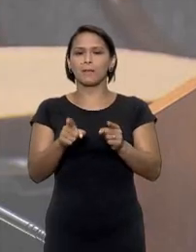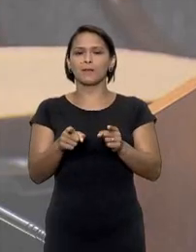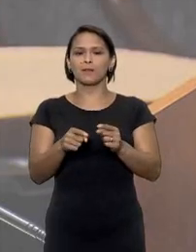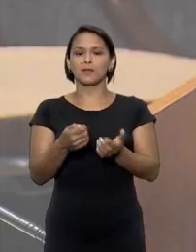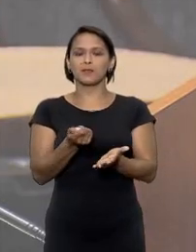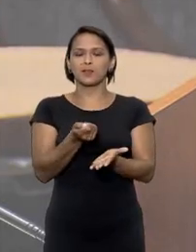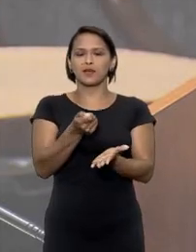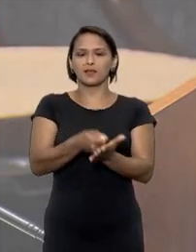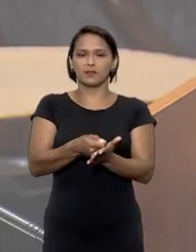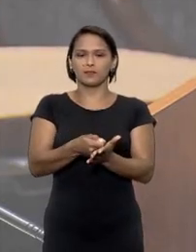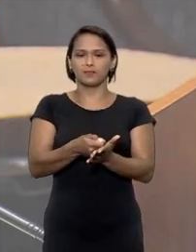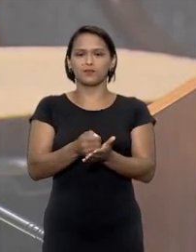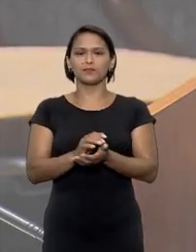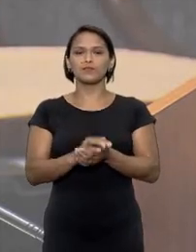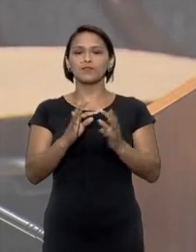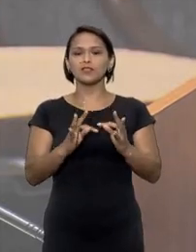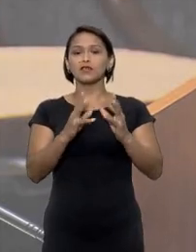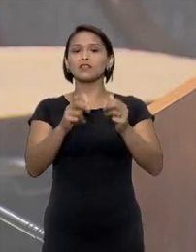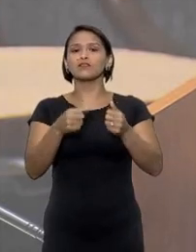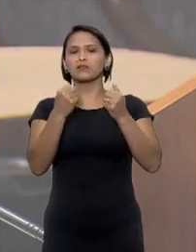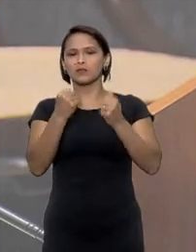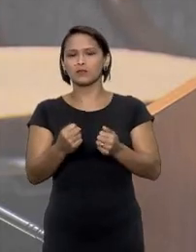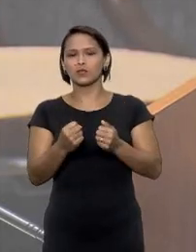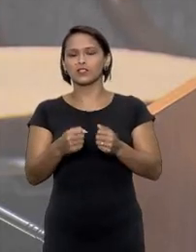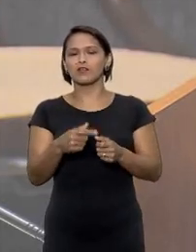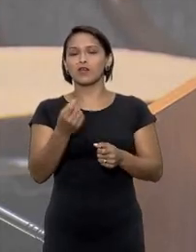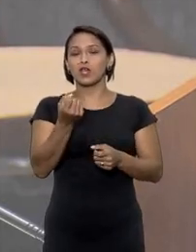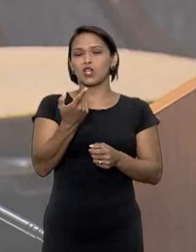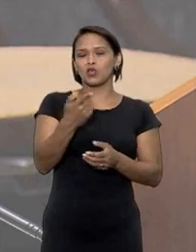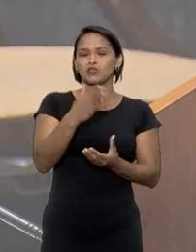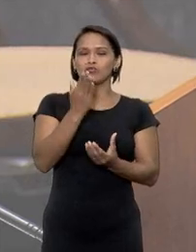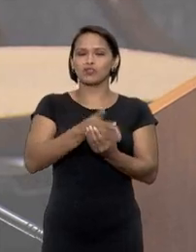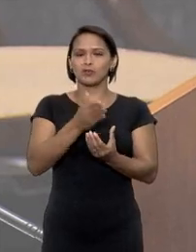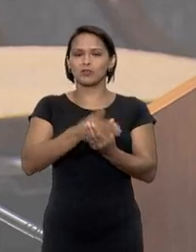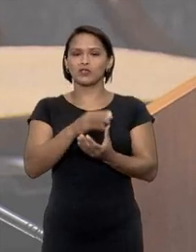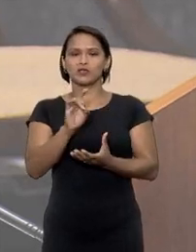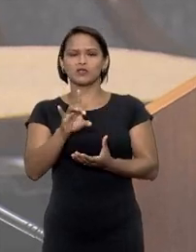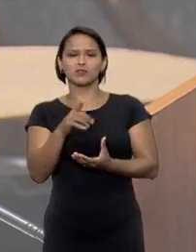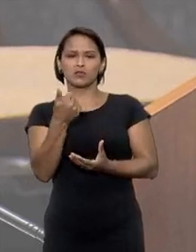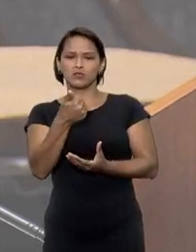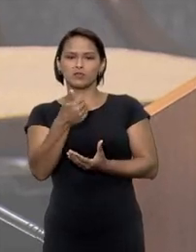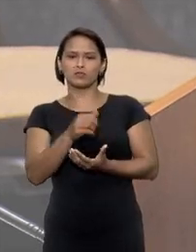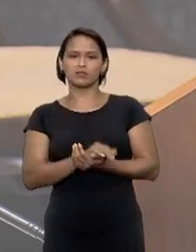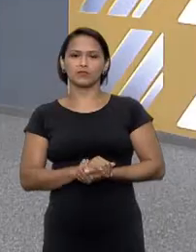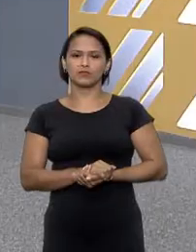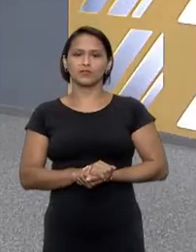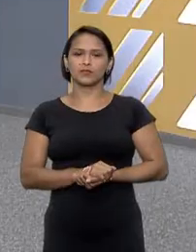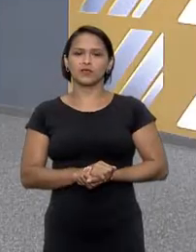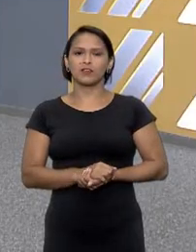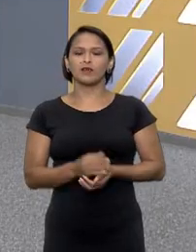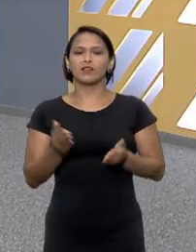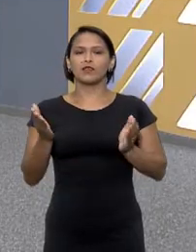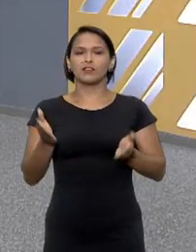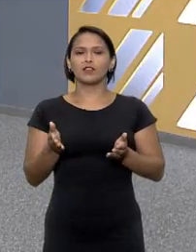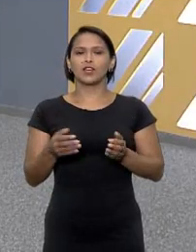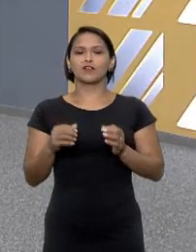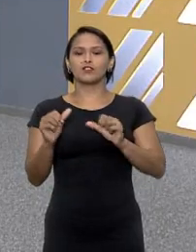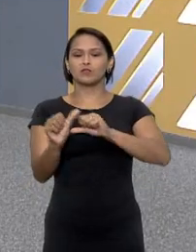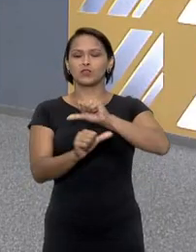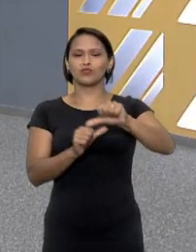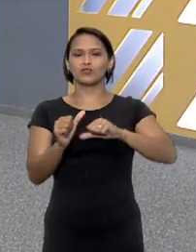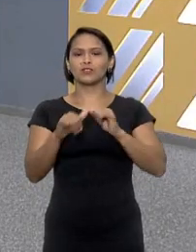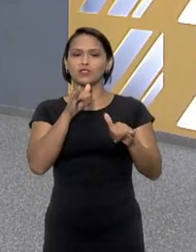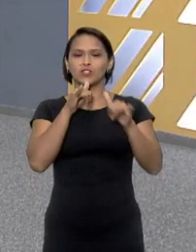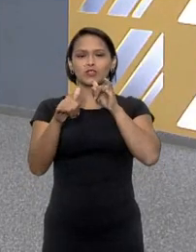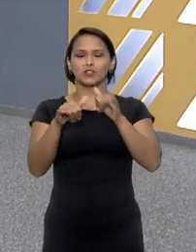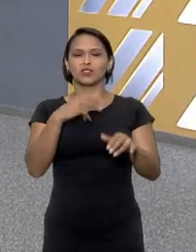o valor total da dívida e tudo isso pode ser feito em um só processo de execução e agora nós vamos para o